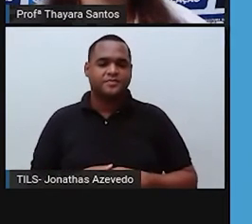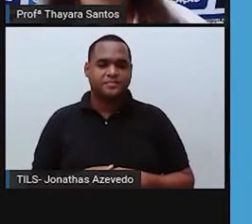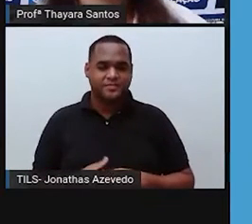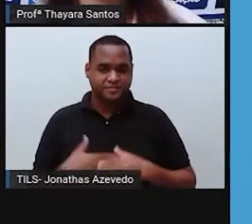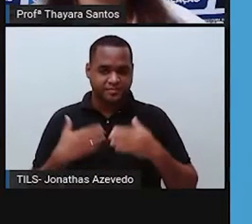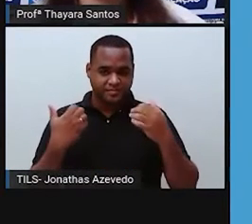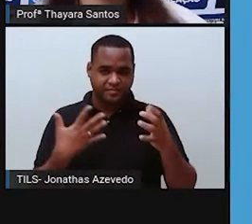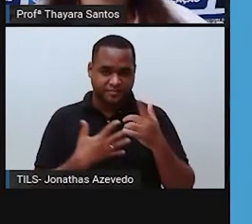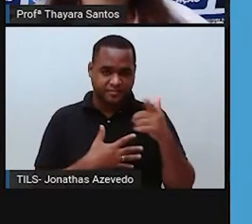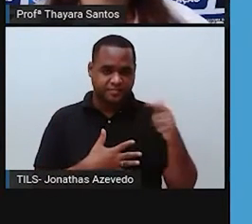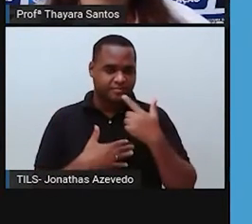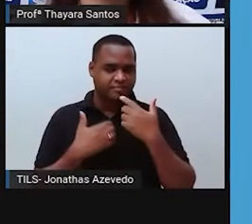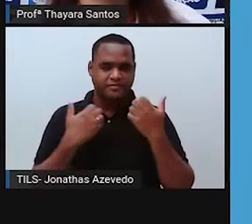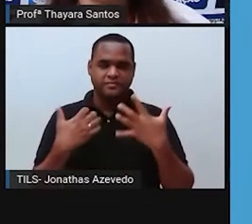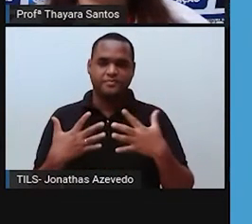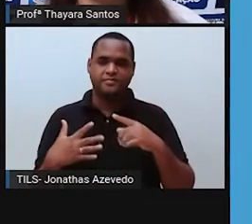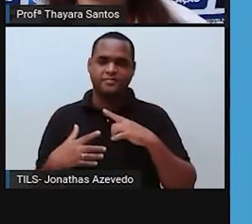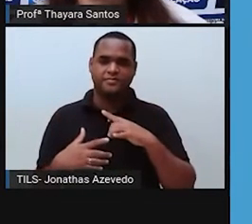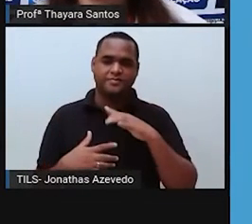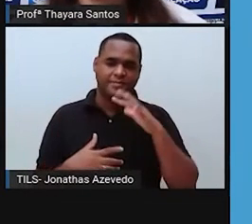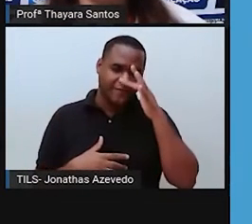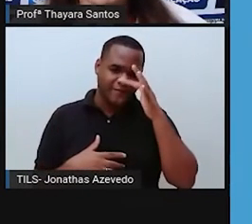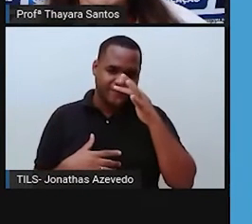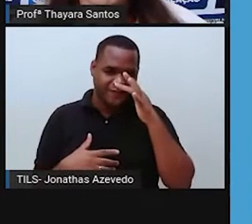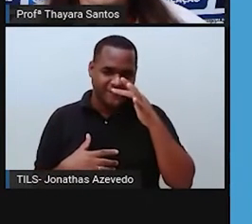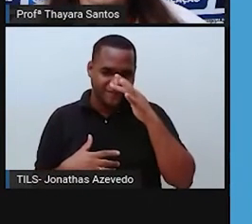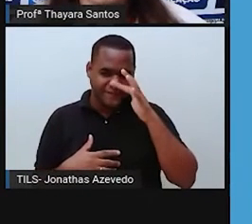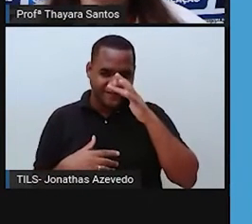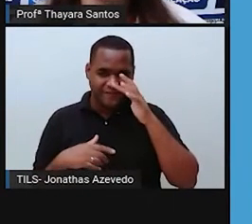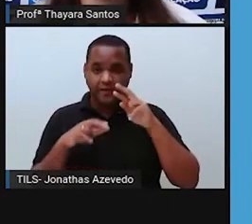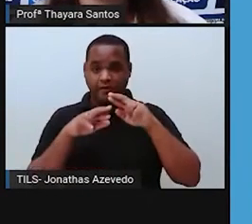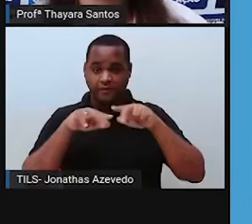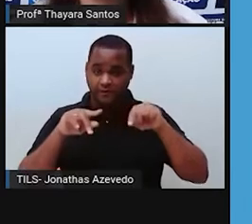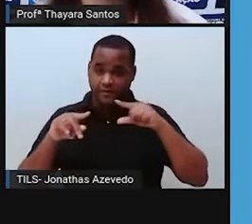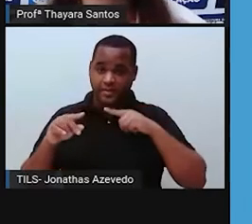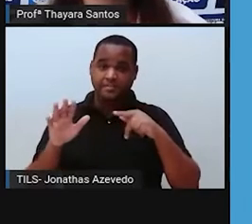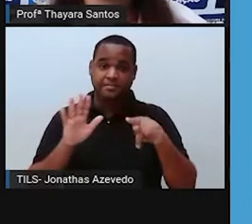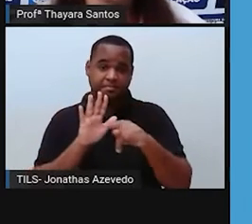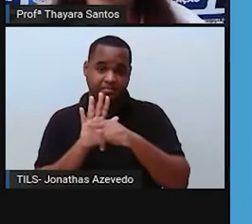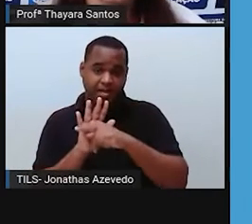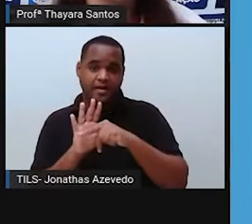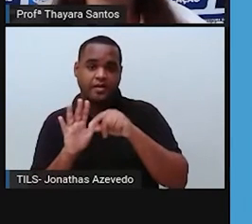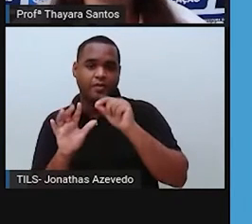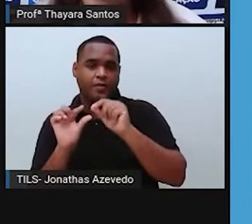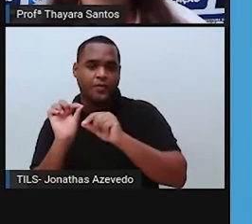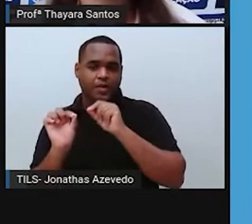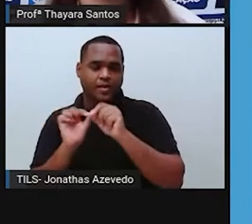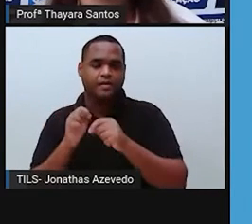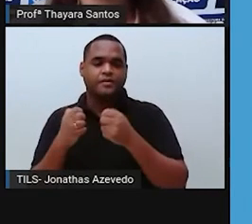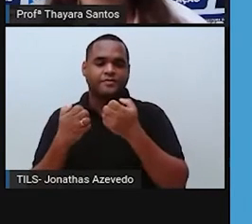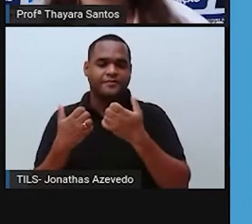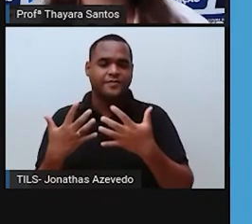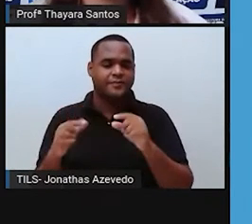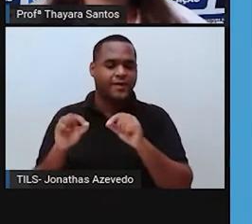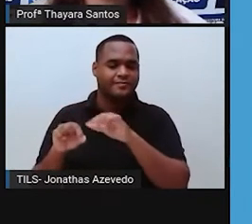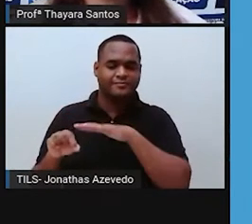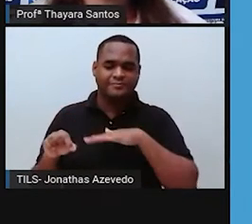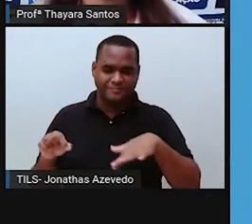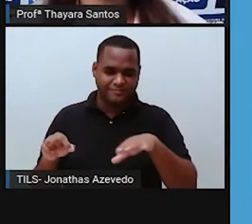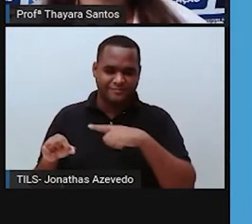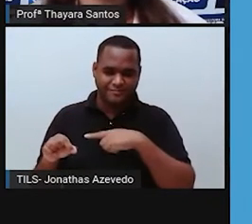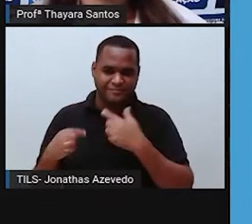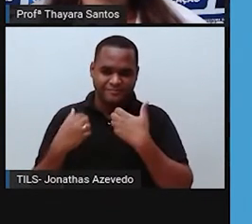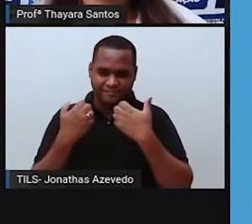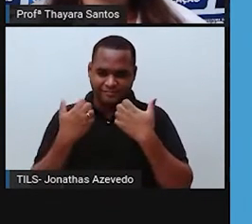Agora, vamos falar um pouquinho sobre a flora desse bioma. Flora diz respeito à vegetação. Então, tem uma